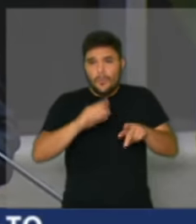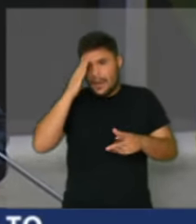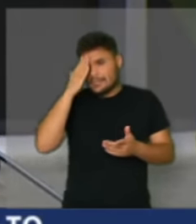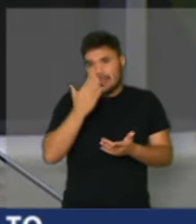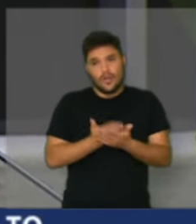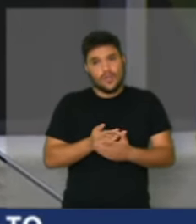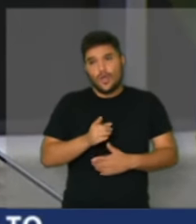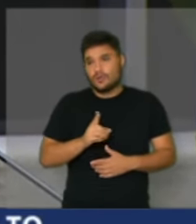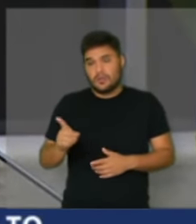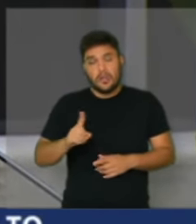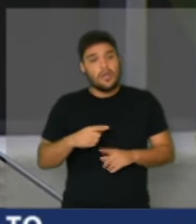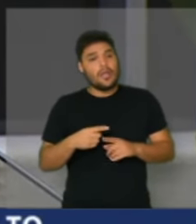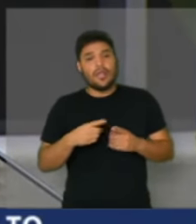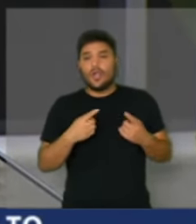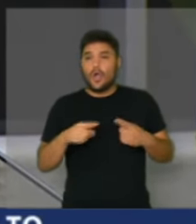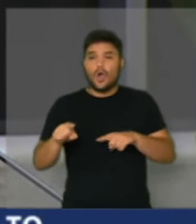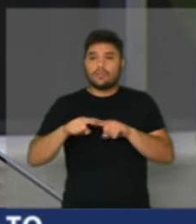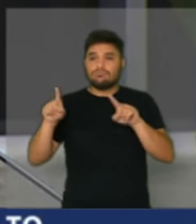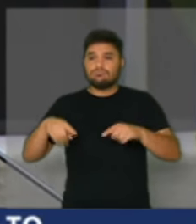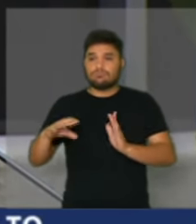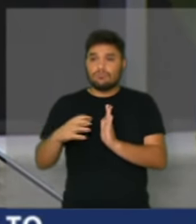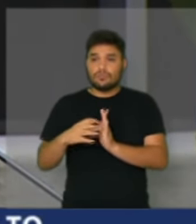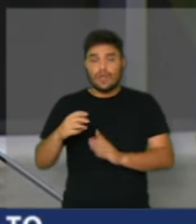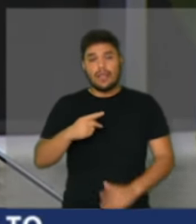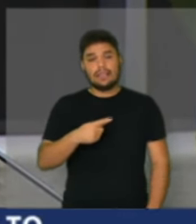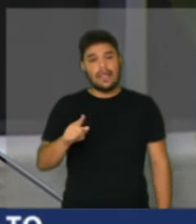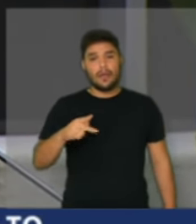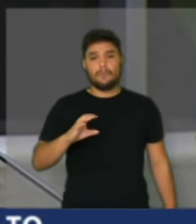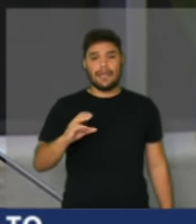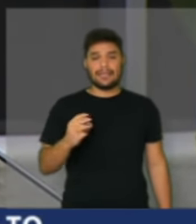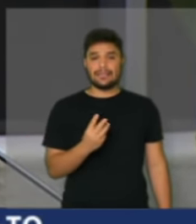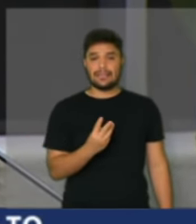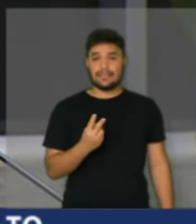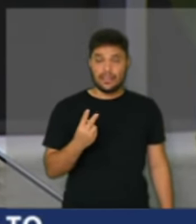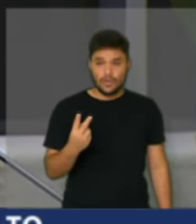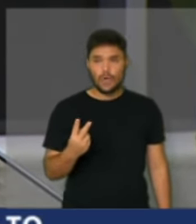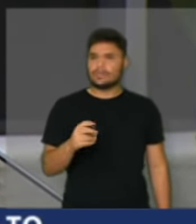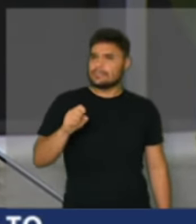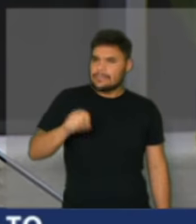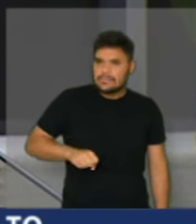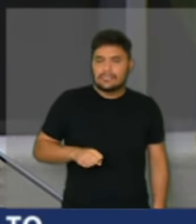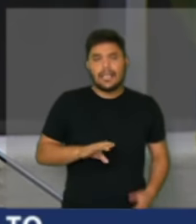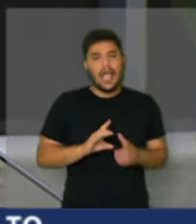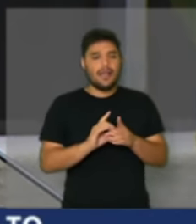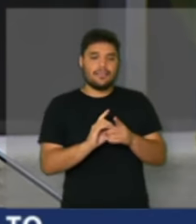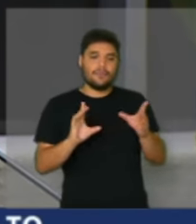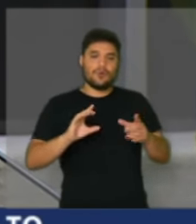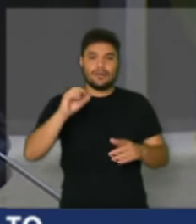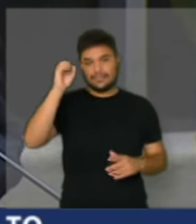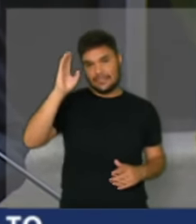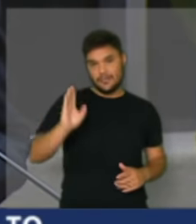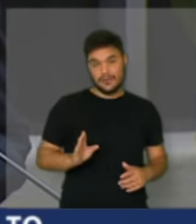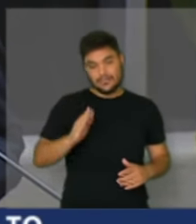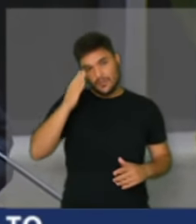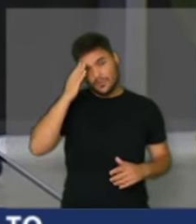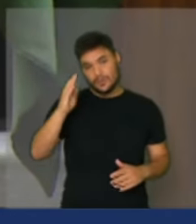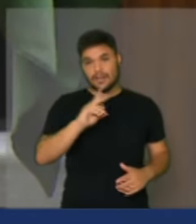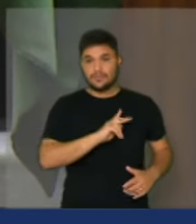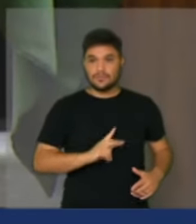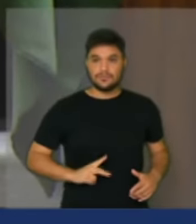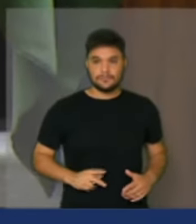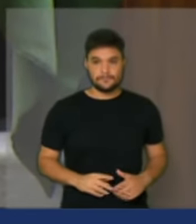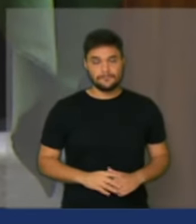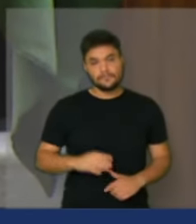serviço público, não a PEC 32, e sim a democracia nesse país. Muito obrigado, senhor presidente.